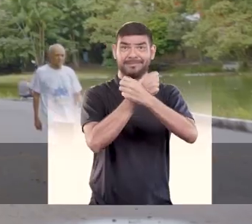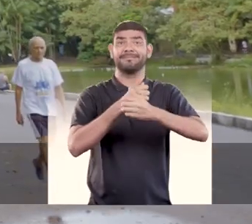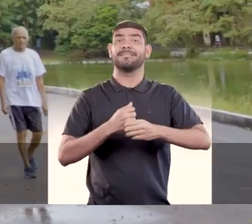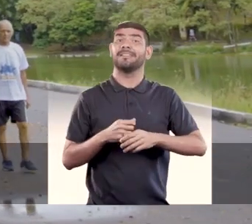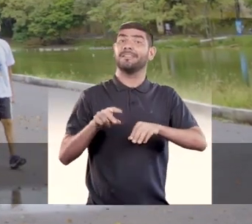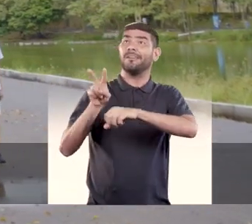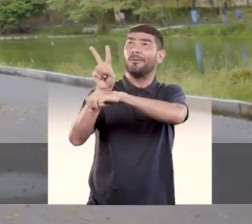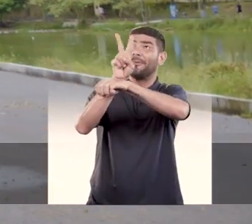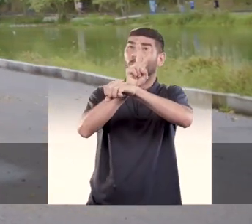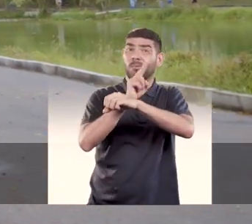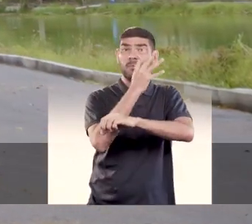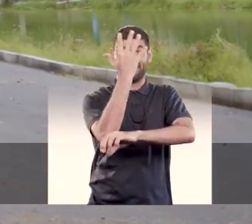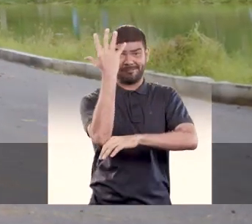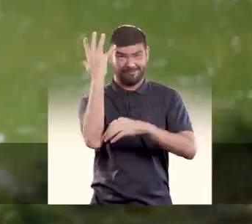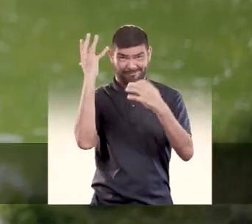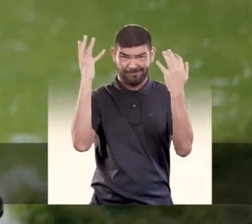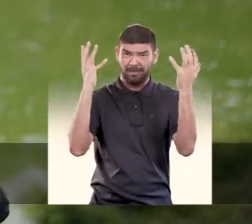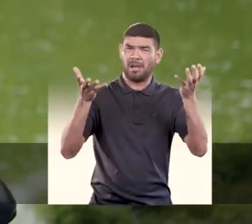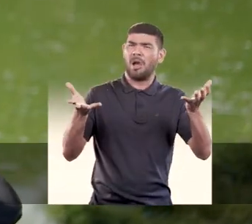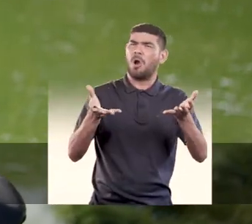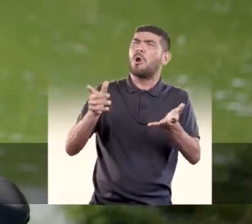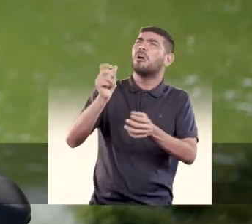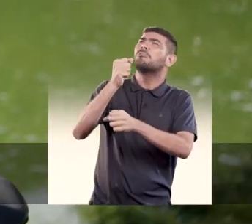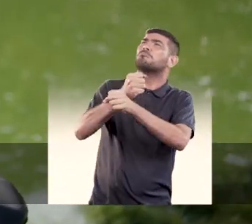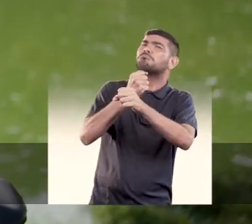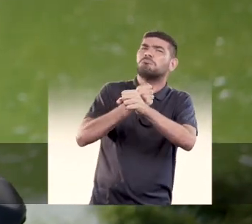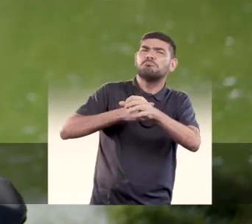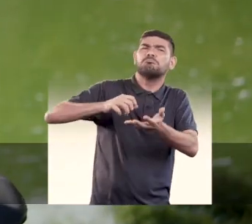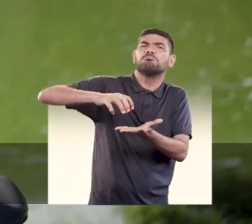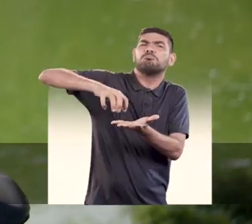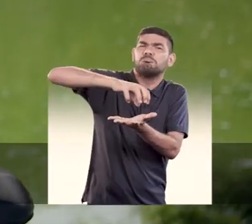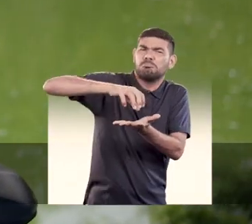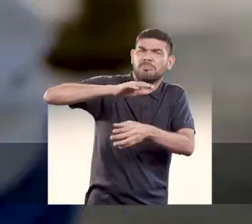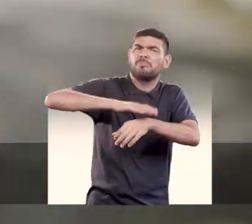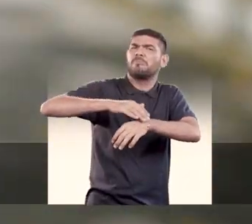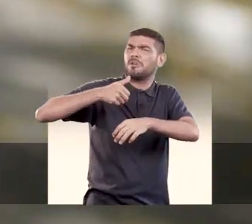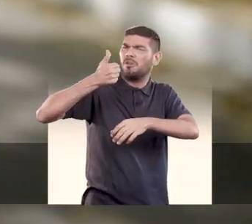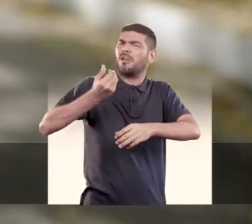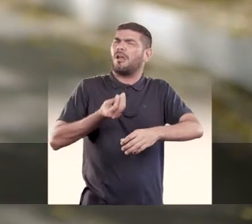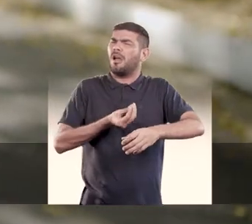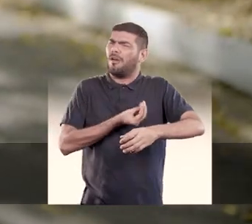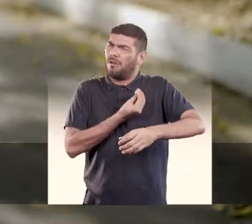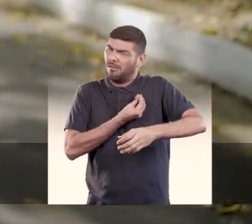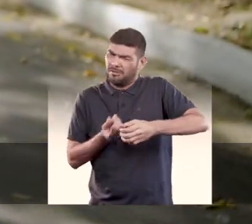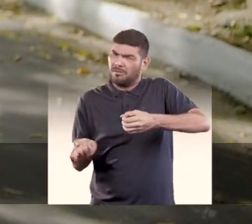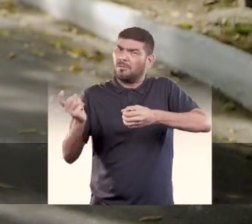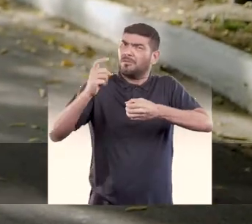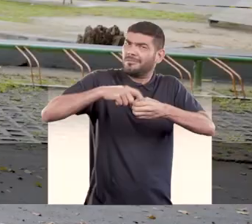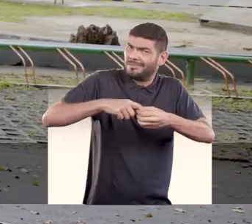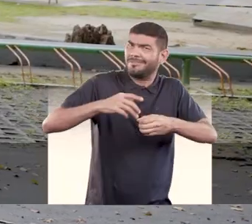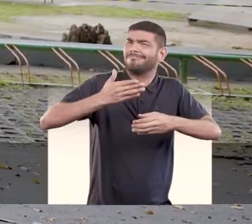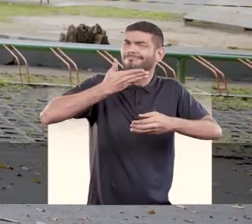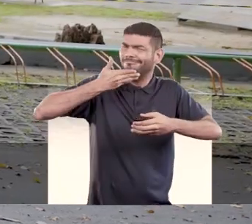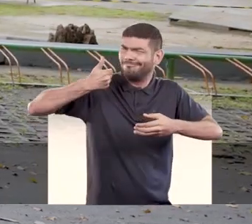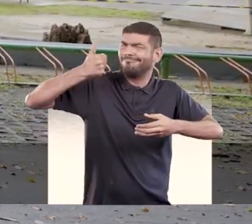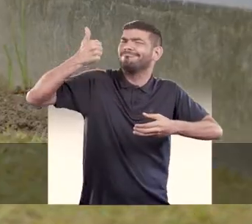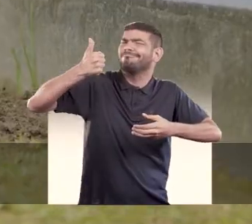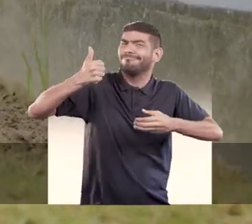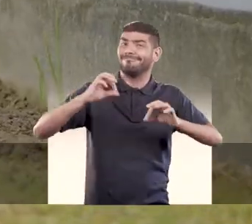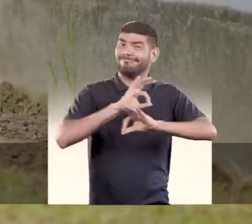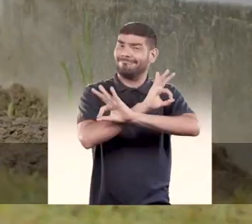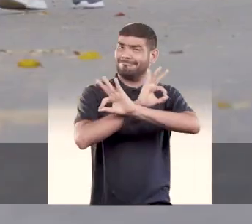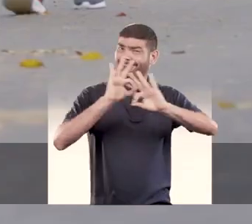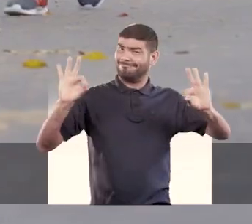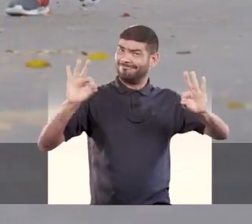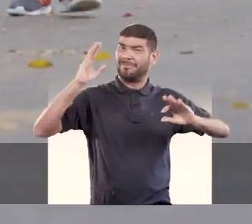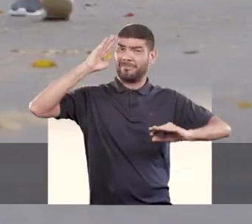população e preservação do parque. E agora com essa revitalização vamos melhorar, né, pra voltar as atividades aqui na Lagoa. A qualidade de